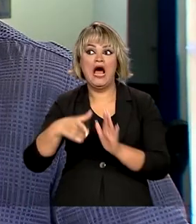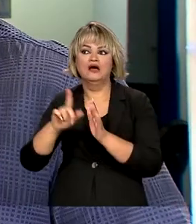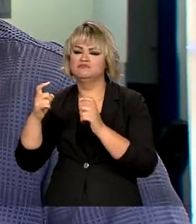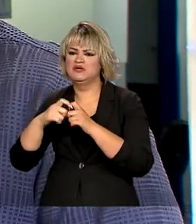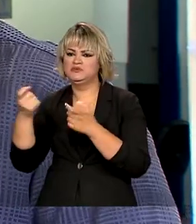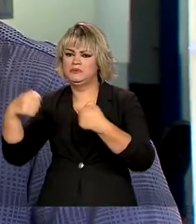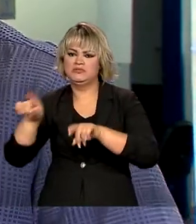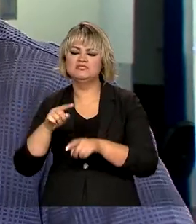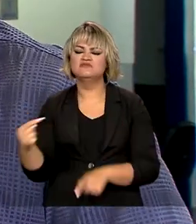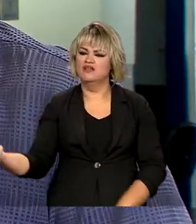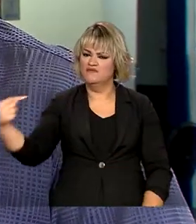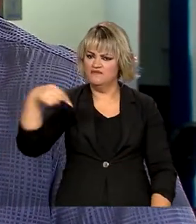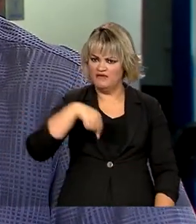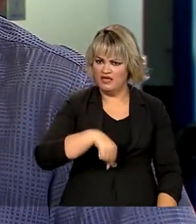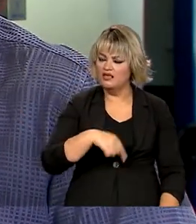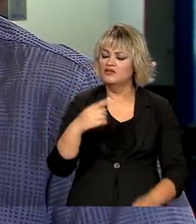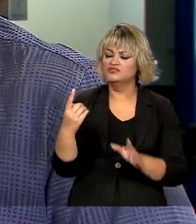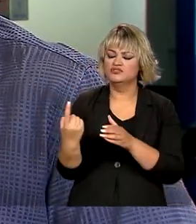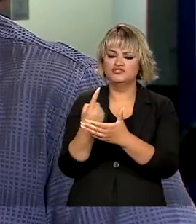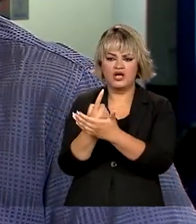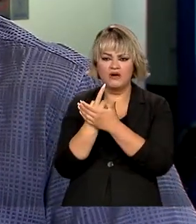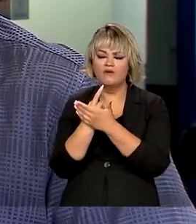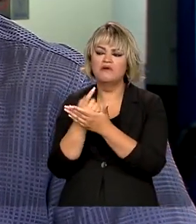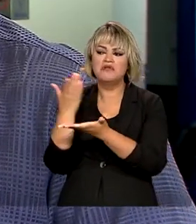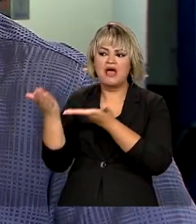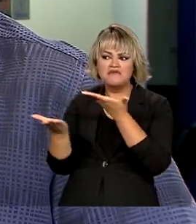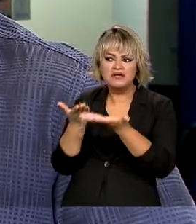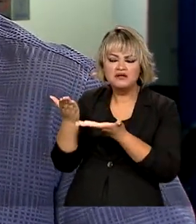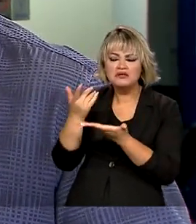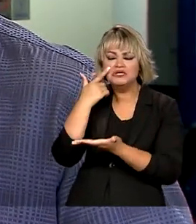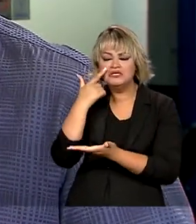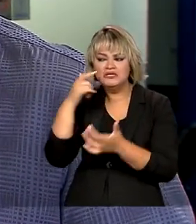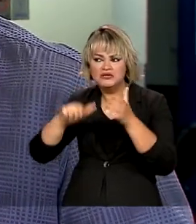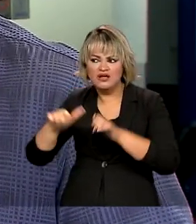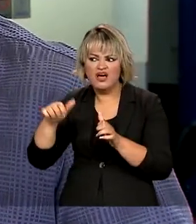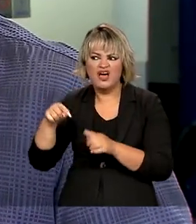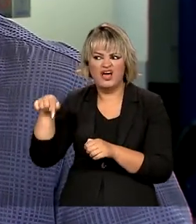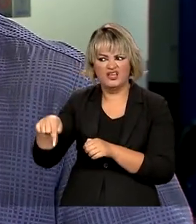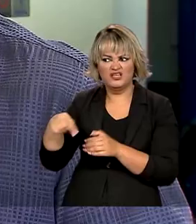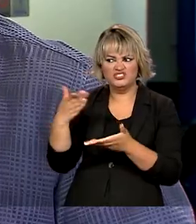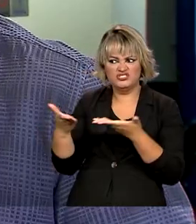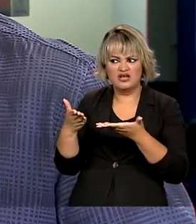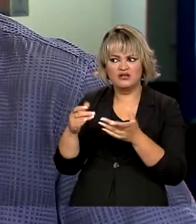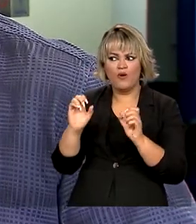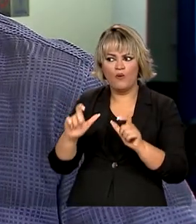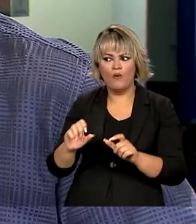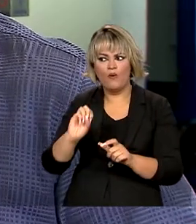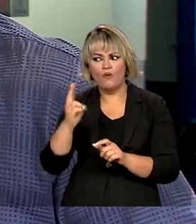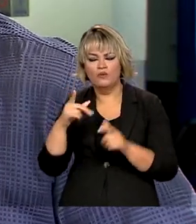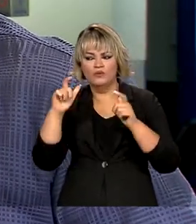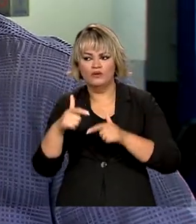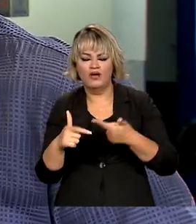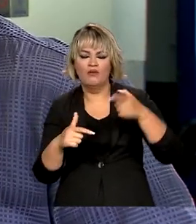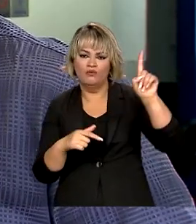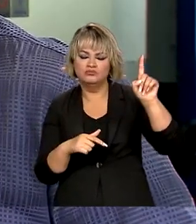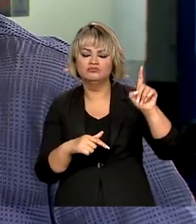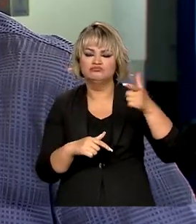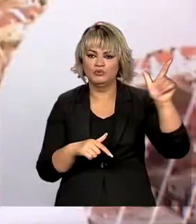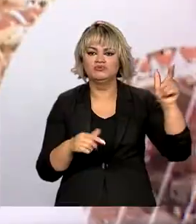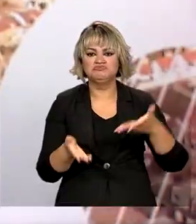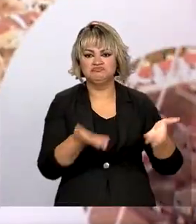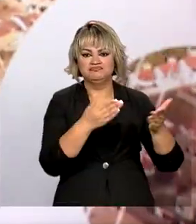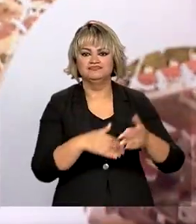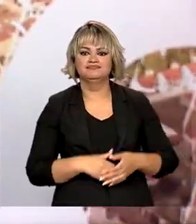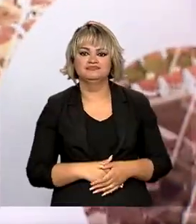Ele vem, é acolhido, é avaliado se a demanda é para tratar aqui ou se às vezes a demanda é para tratar em outro local, ele é encaminhado para o local adequado.